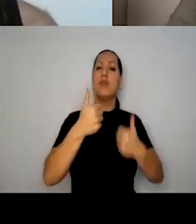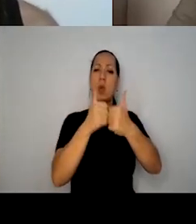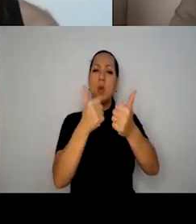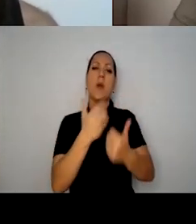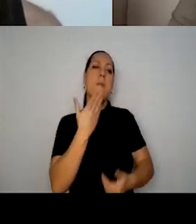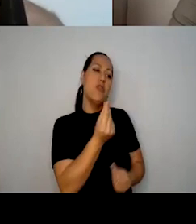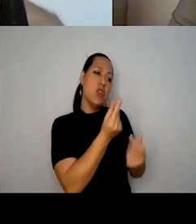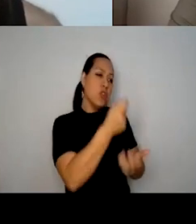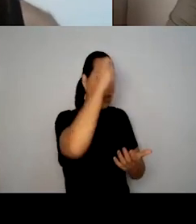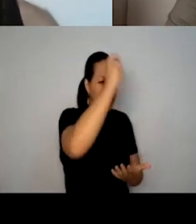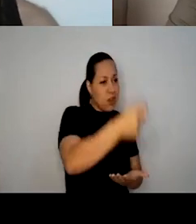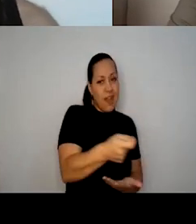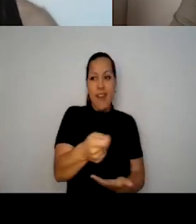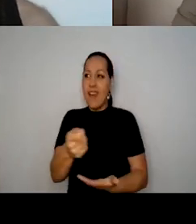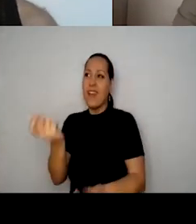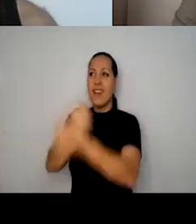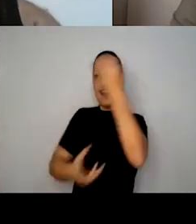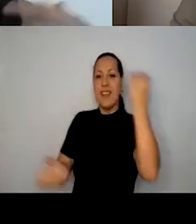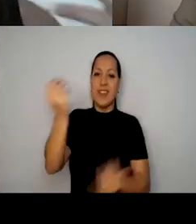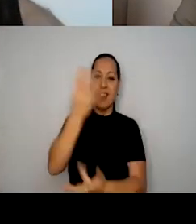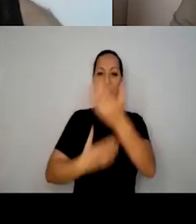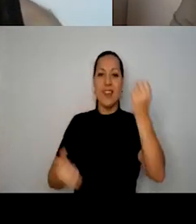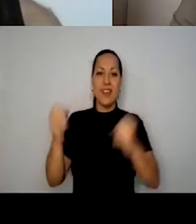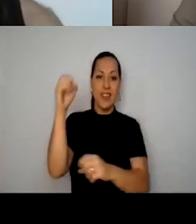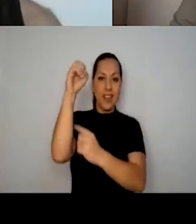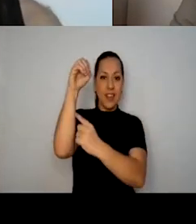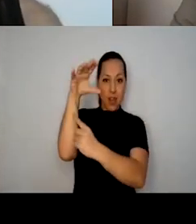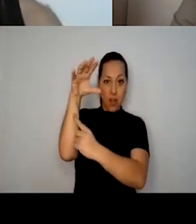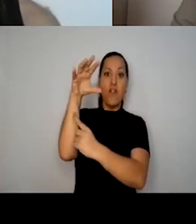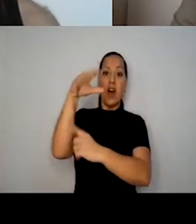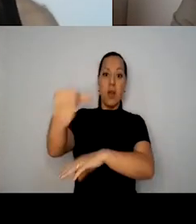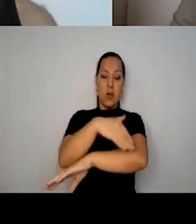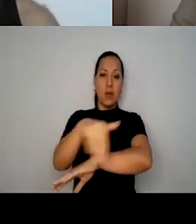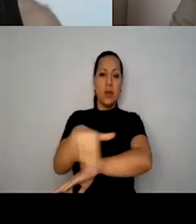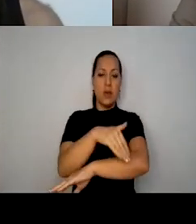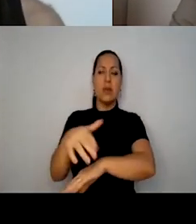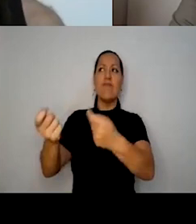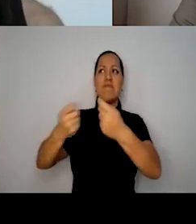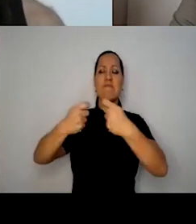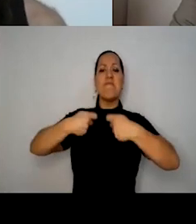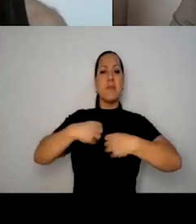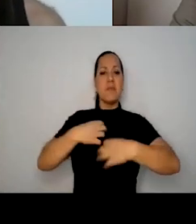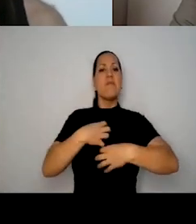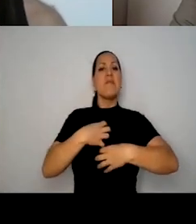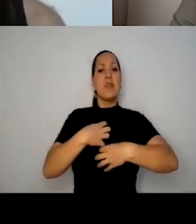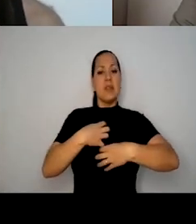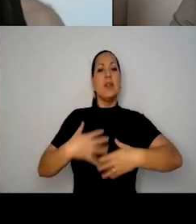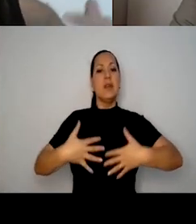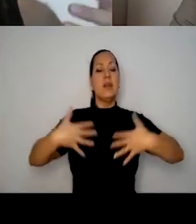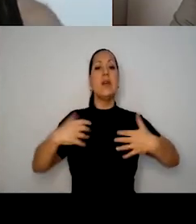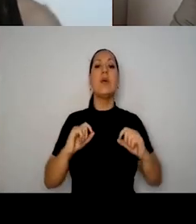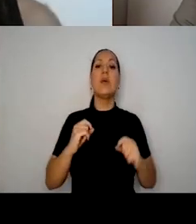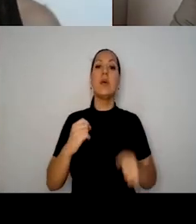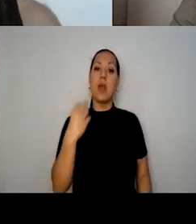tal, depois fazendo semáforo. O semáforo também trouxe uma história muito significativa para a gente, foram algumas viagens